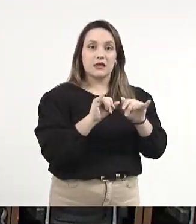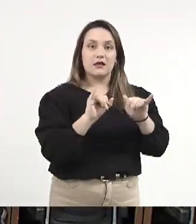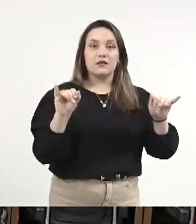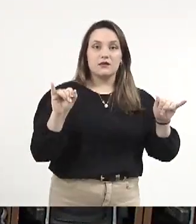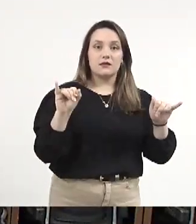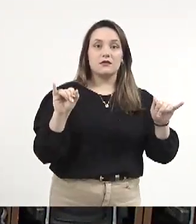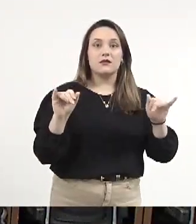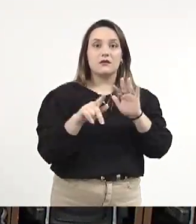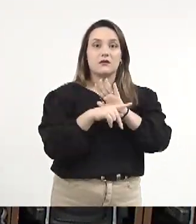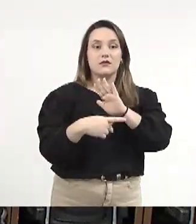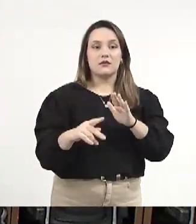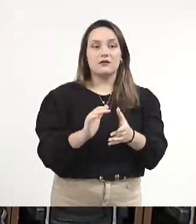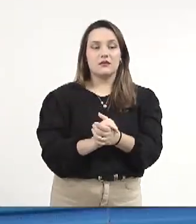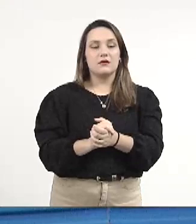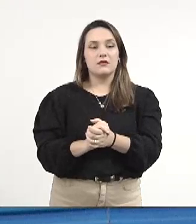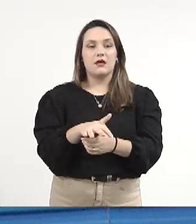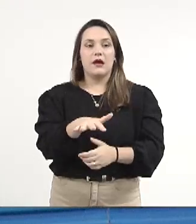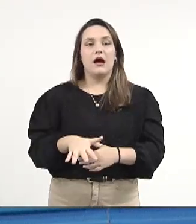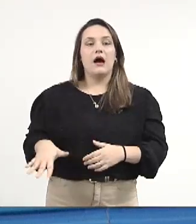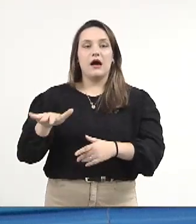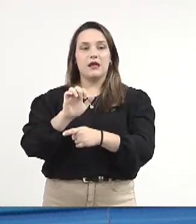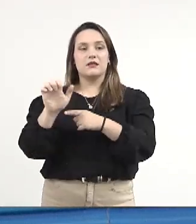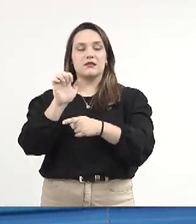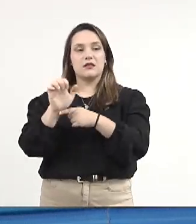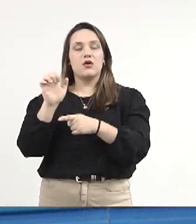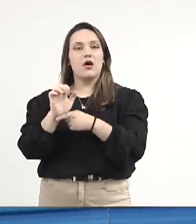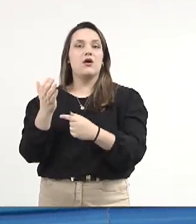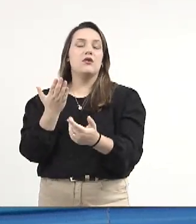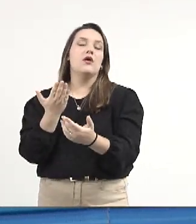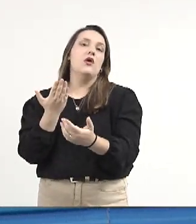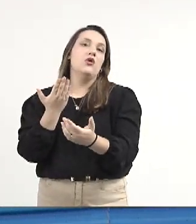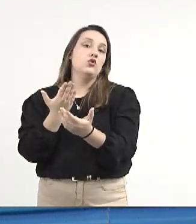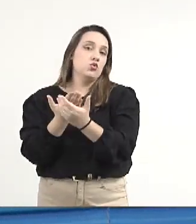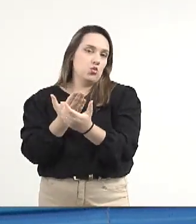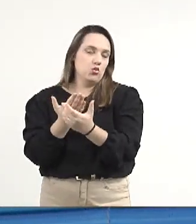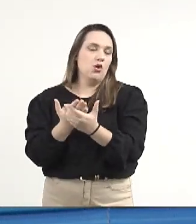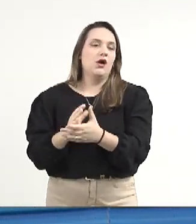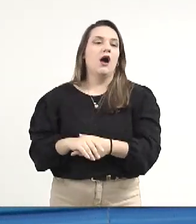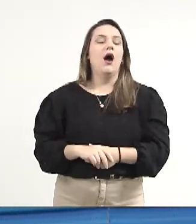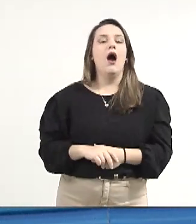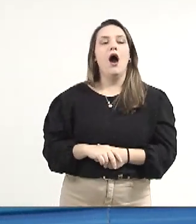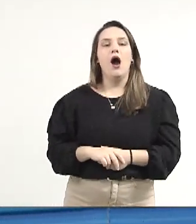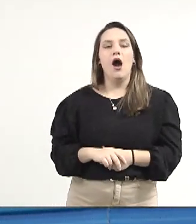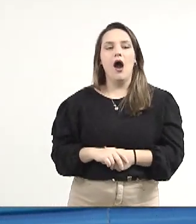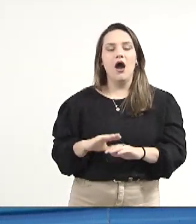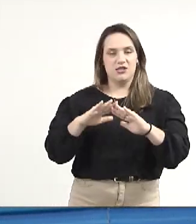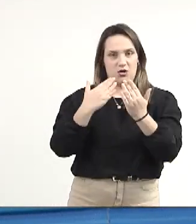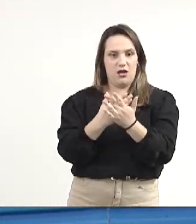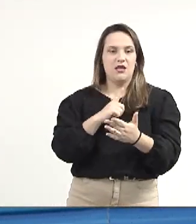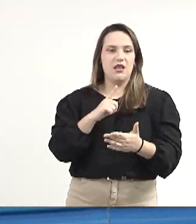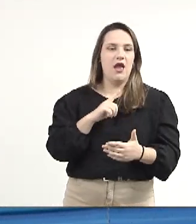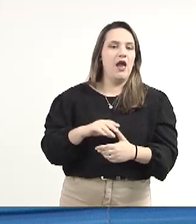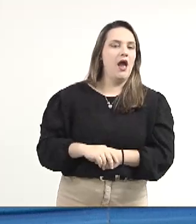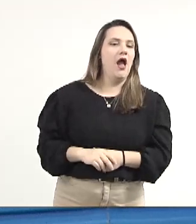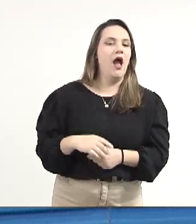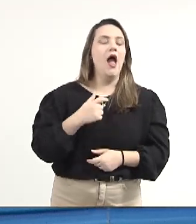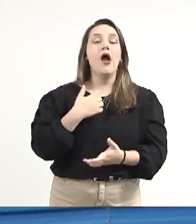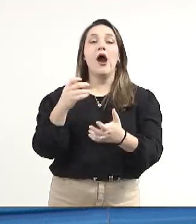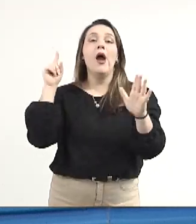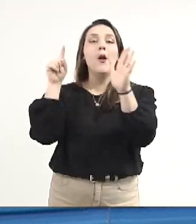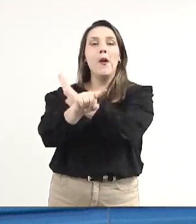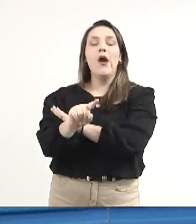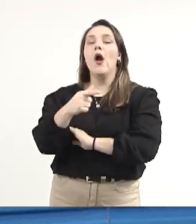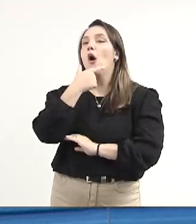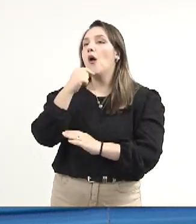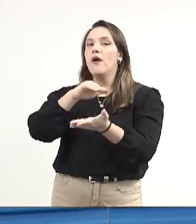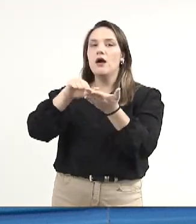respeito da rede estadual de ensino. Quero compreender, questionando aqui ao senhor Hélio Queiroz, que